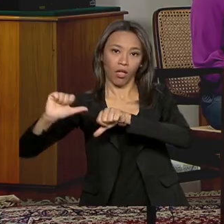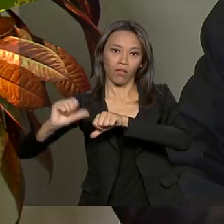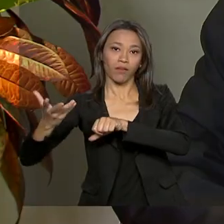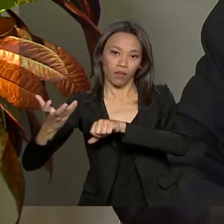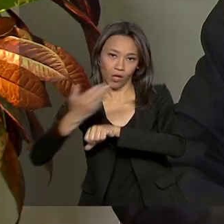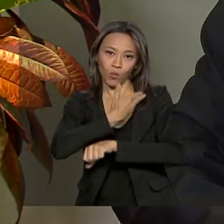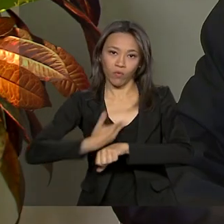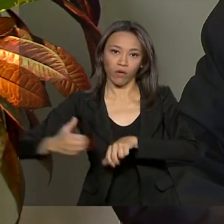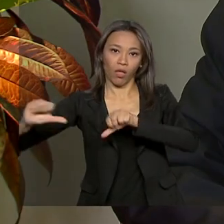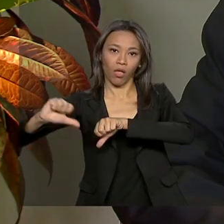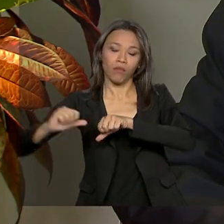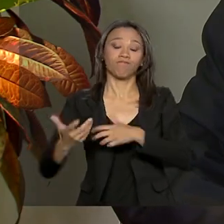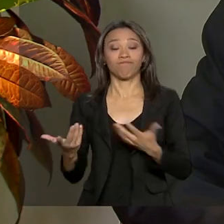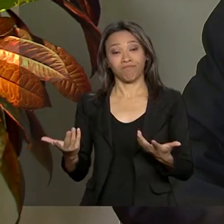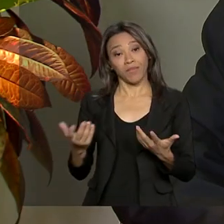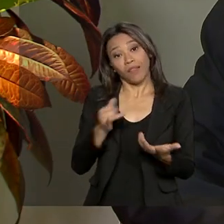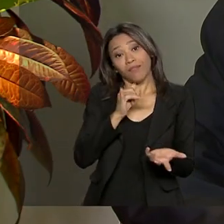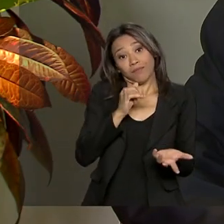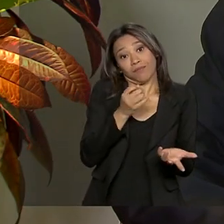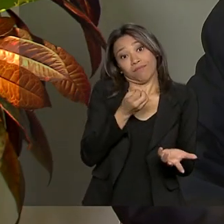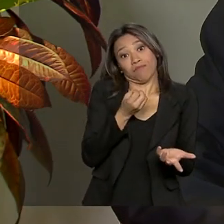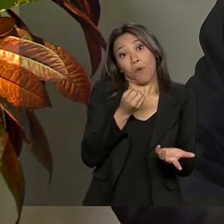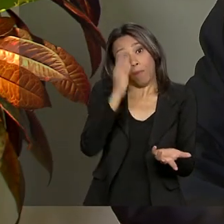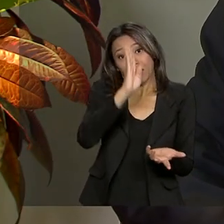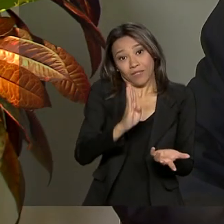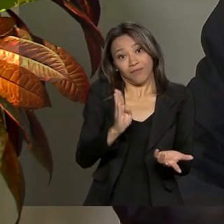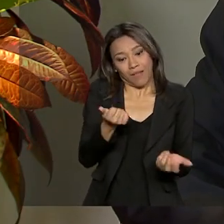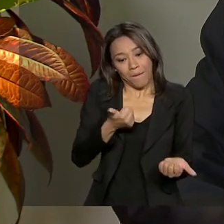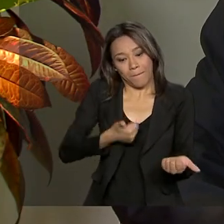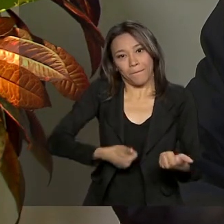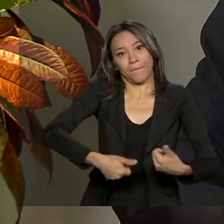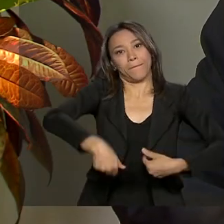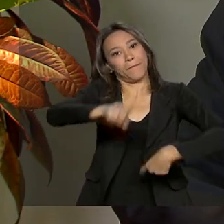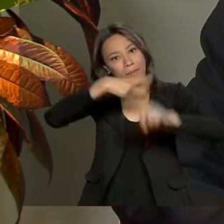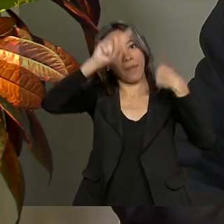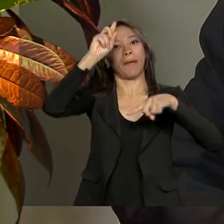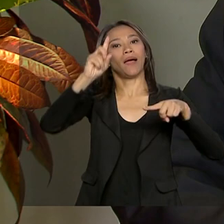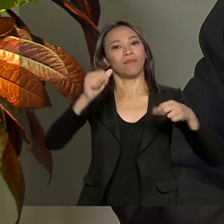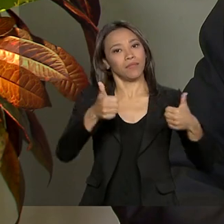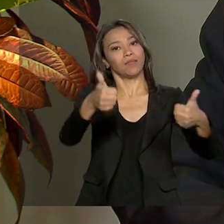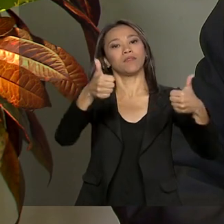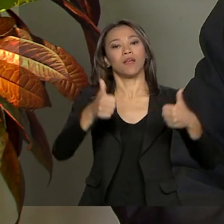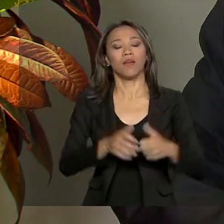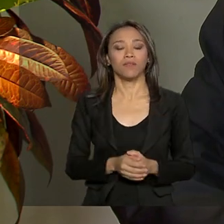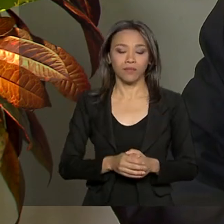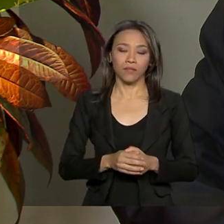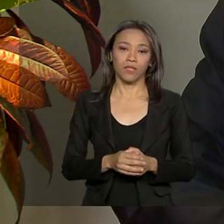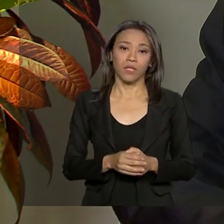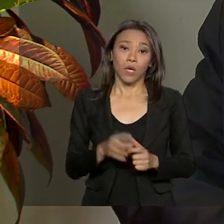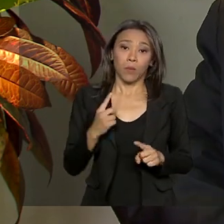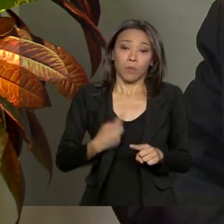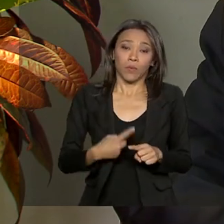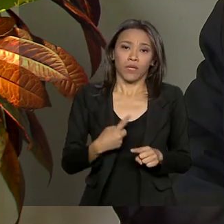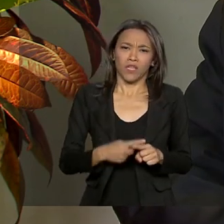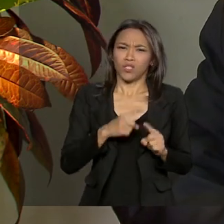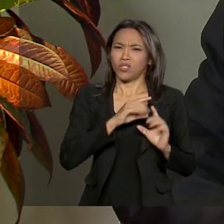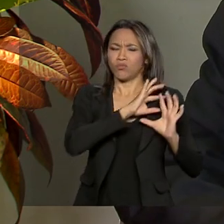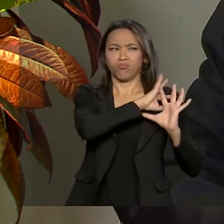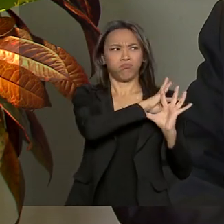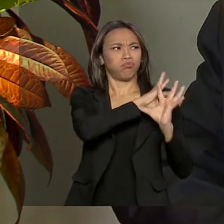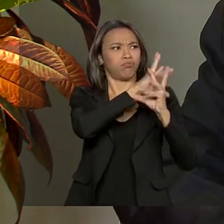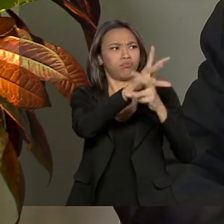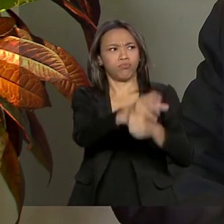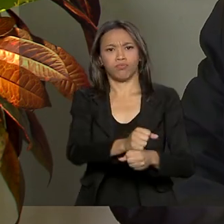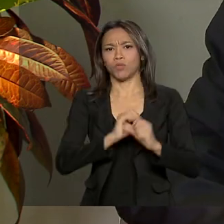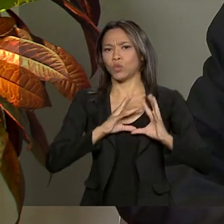muito triste o Brasil estar dando certo, mas é óbvio que o Brasil está dando certo, porque depois de tudo que nós passamos